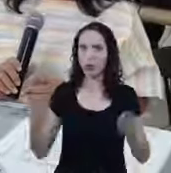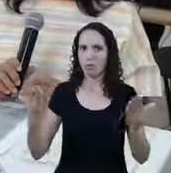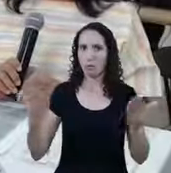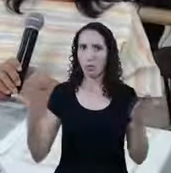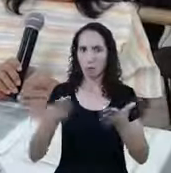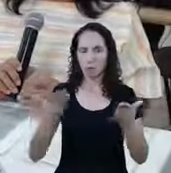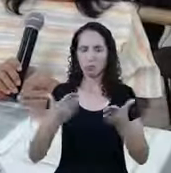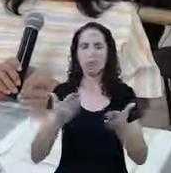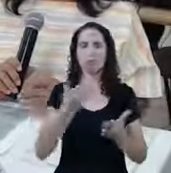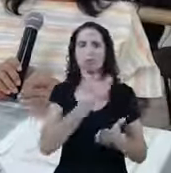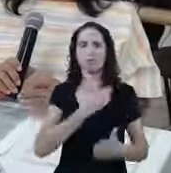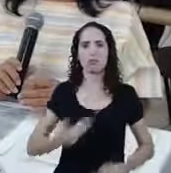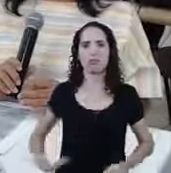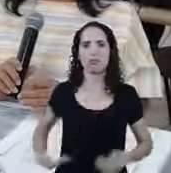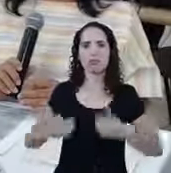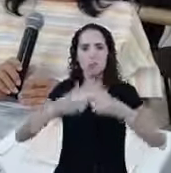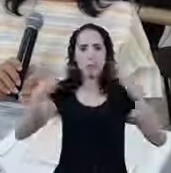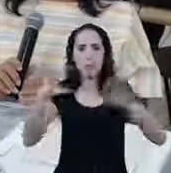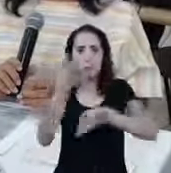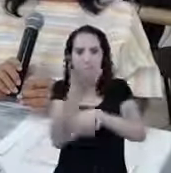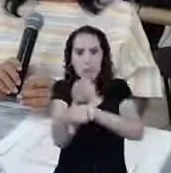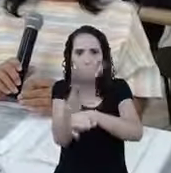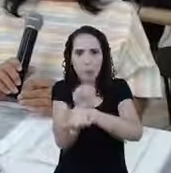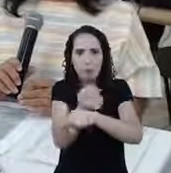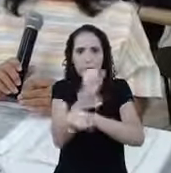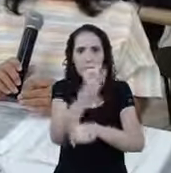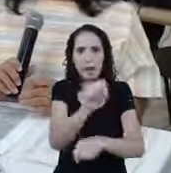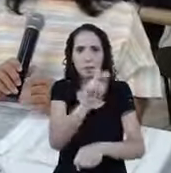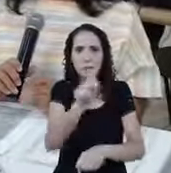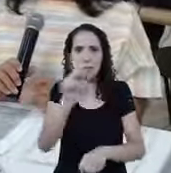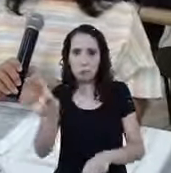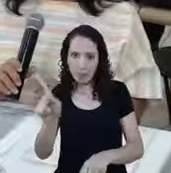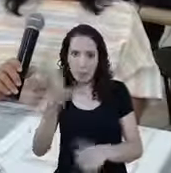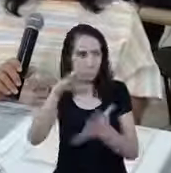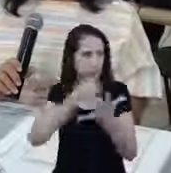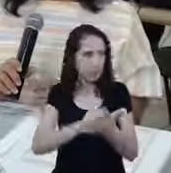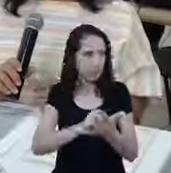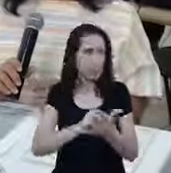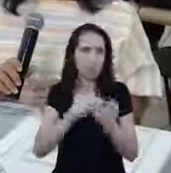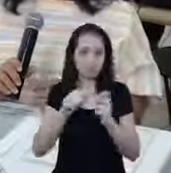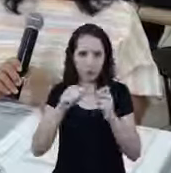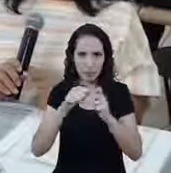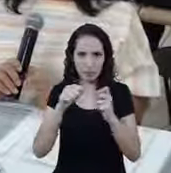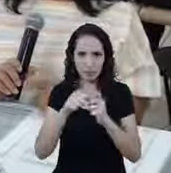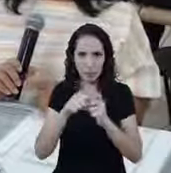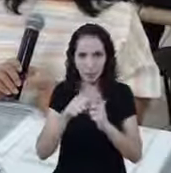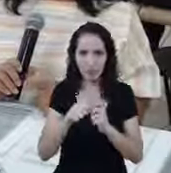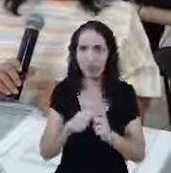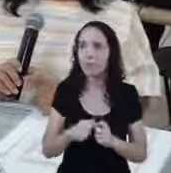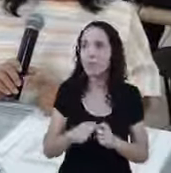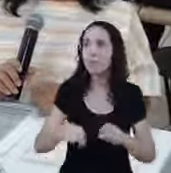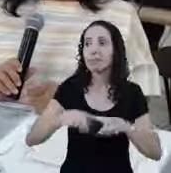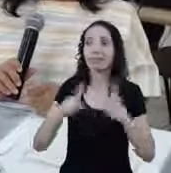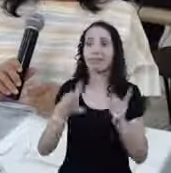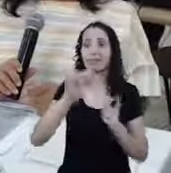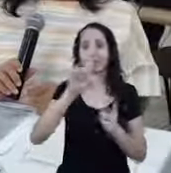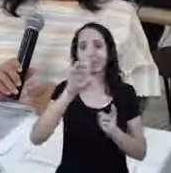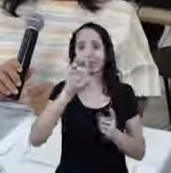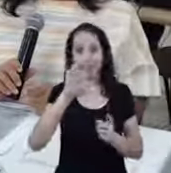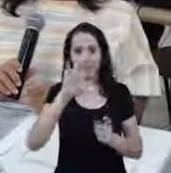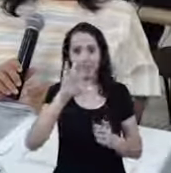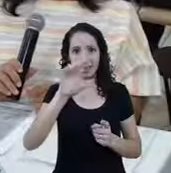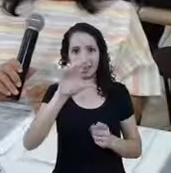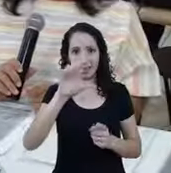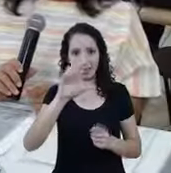disponibilizando O aplicativo Para fazer Esse novo cadastro E provavelmente A declaração É a próxima